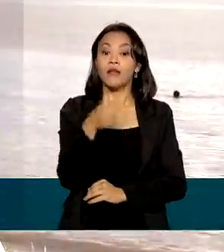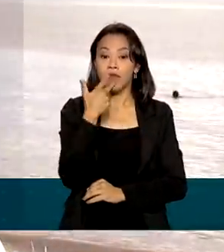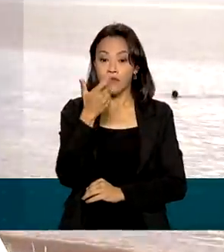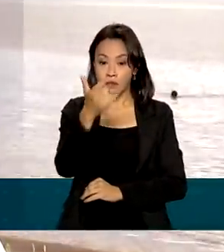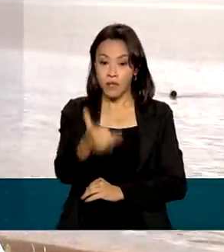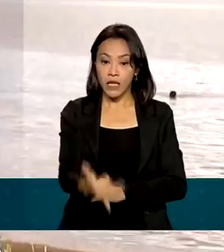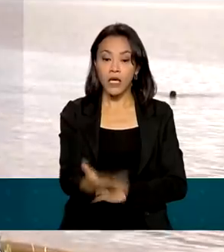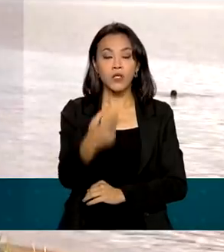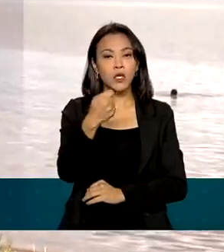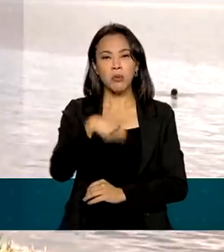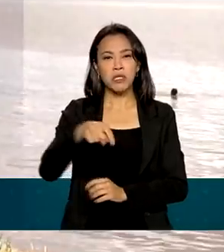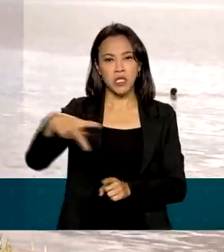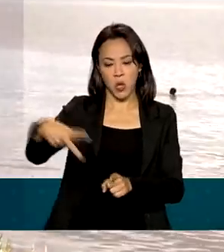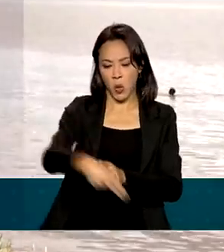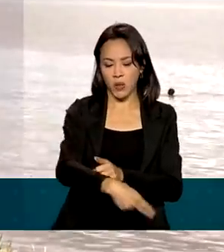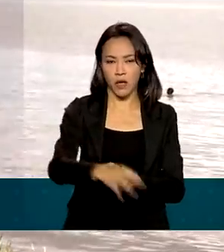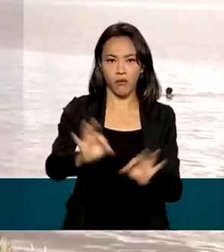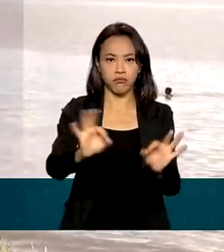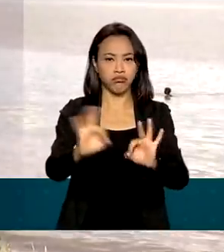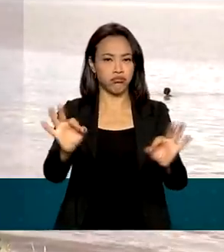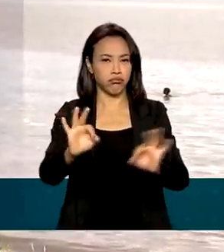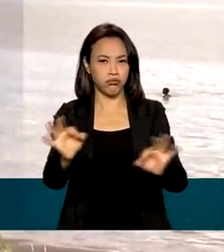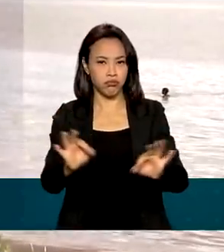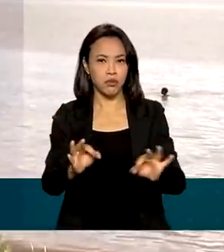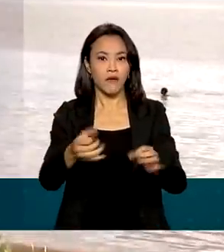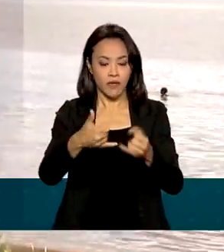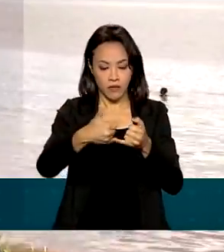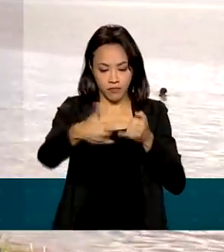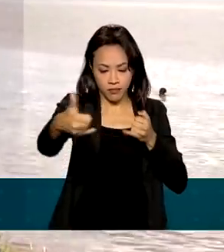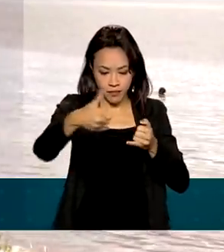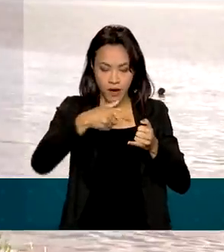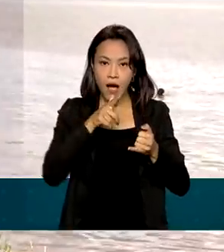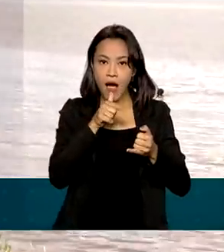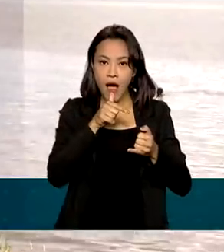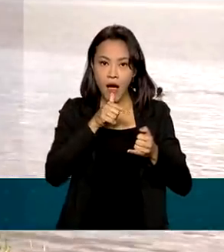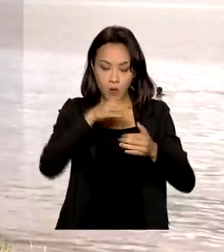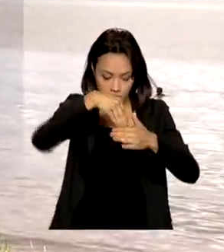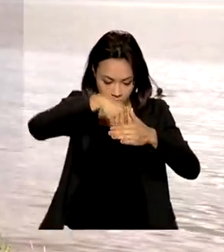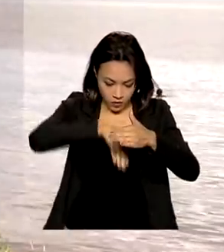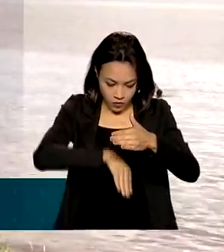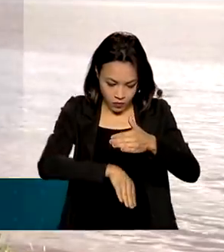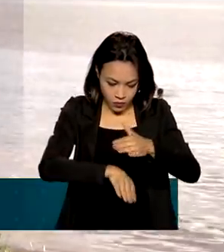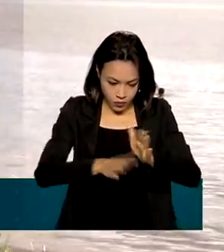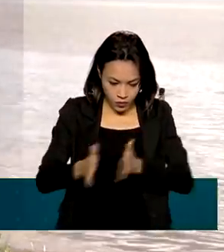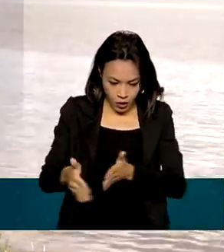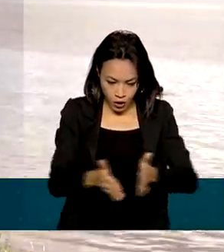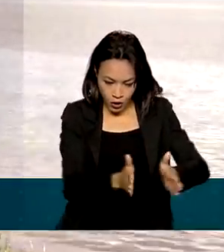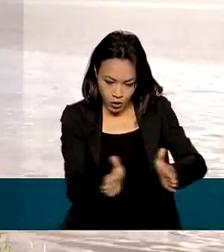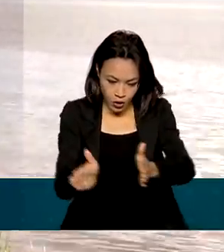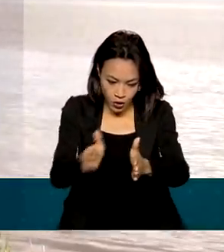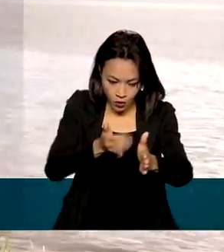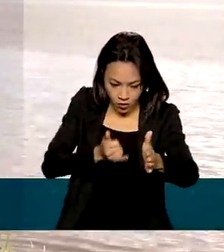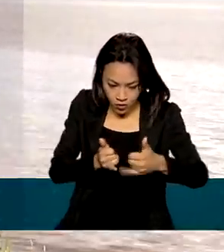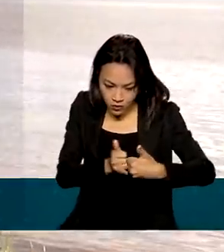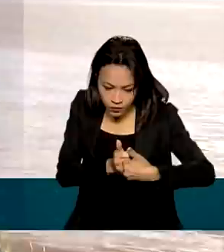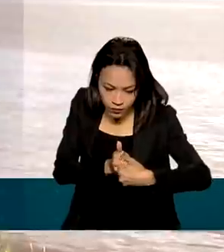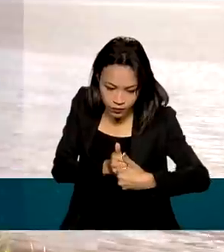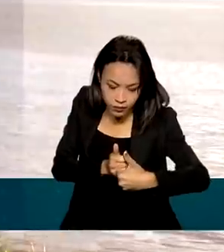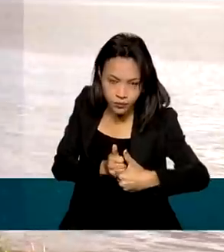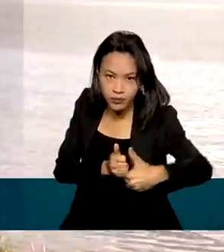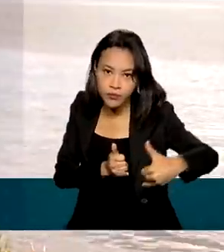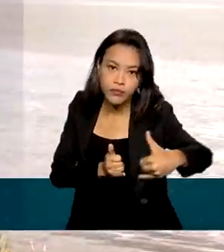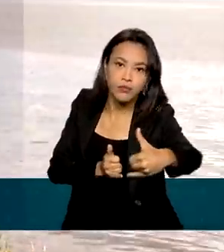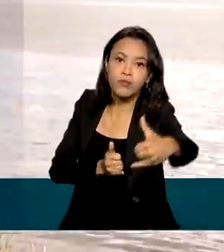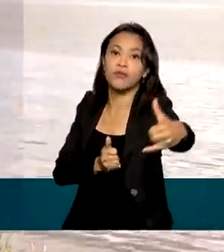gente não precisa cortar nada, não precisa fazer nenhum dano à natureza, é uma solução muito